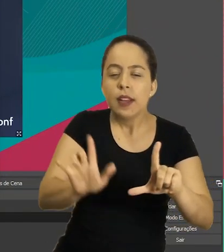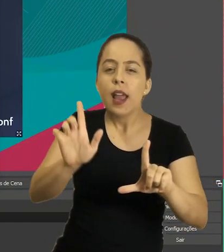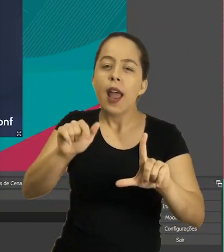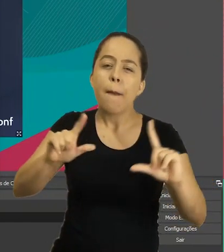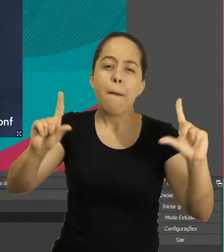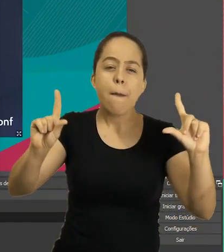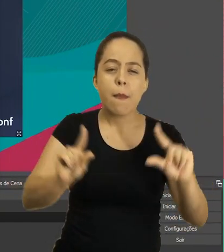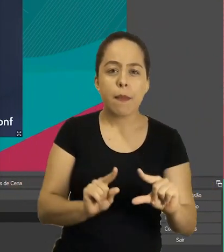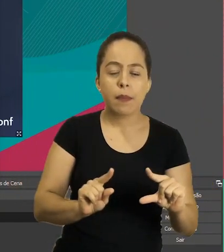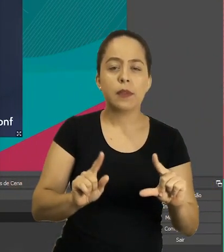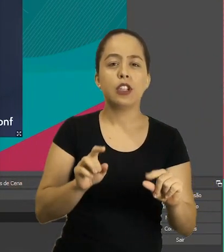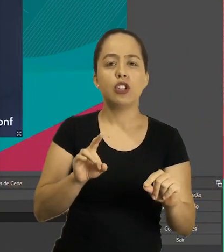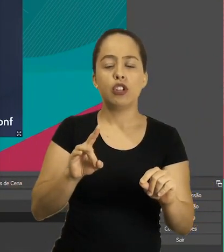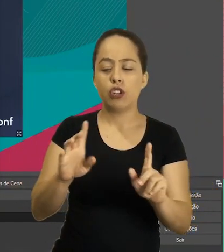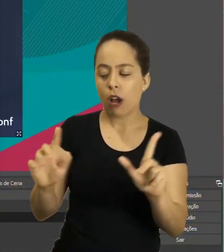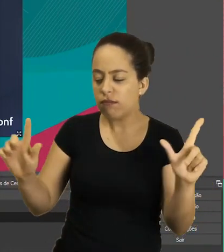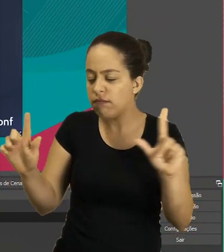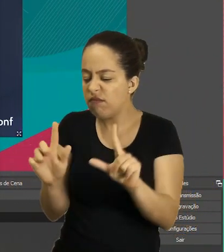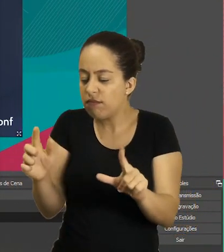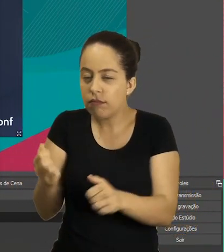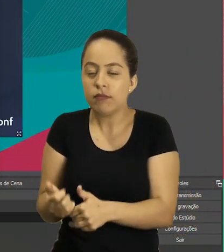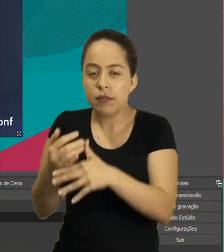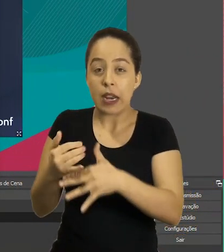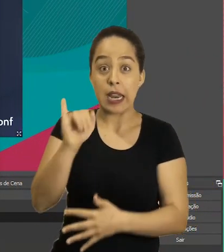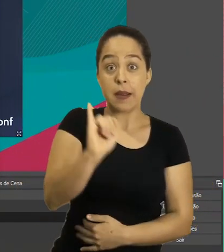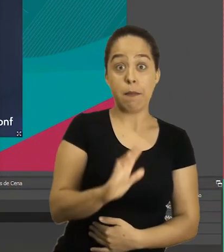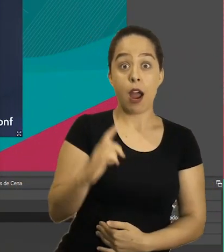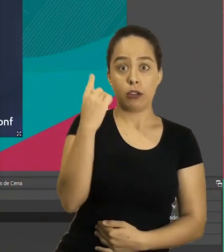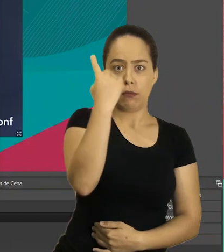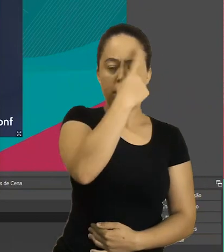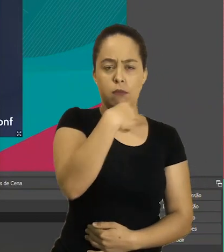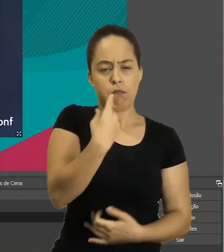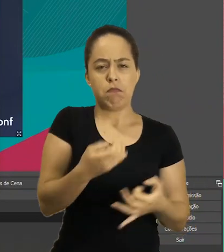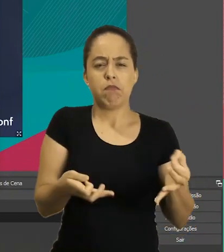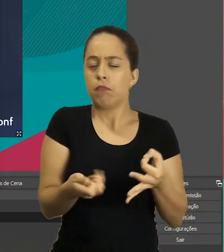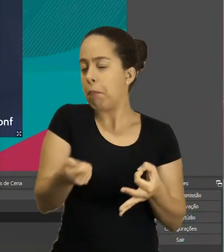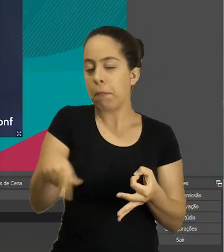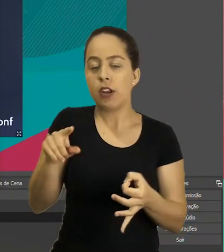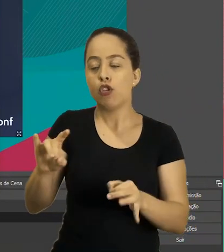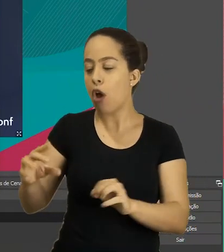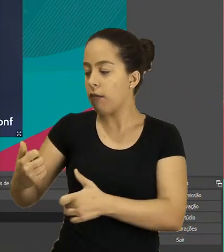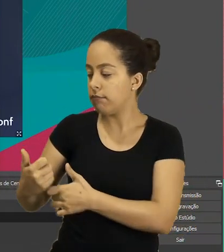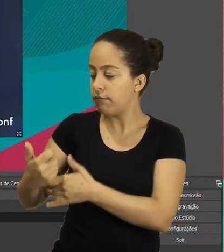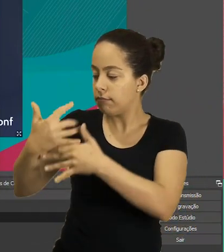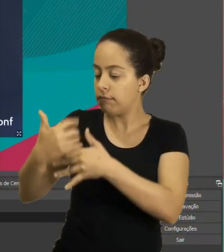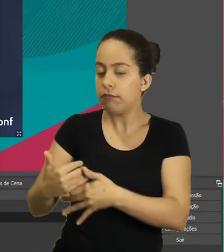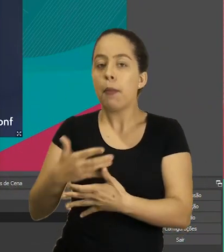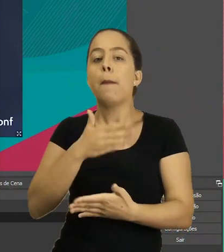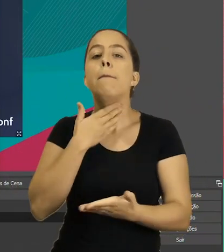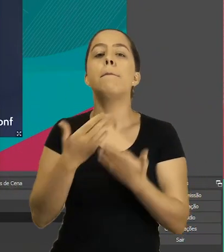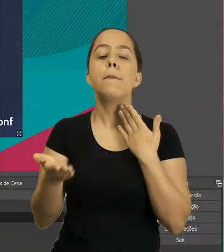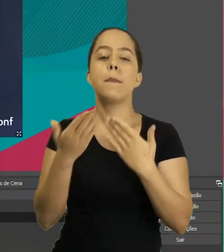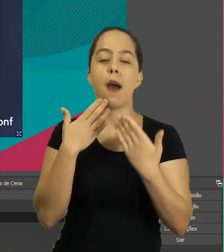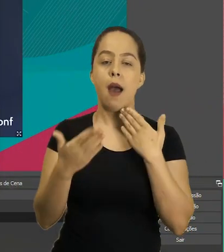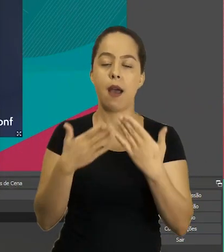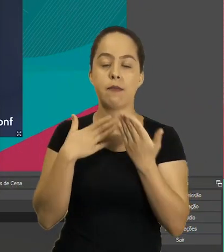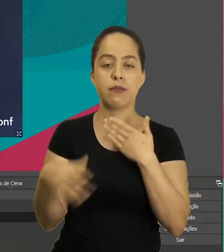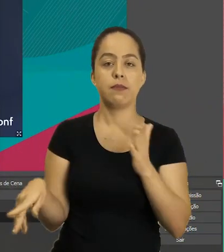menor de resolução porque ele vai ser recortado e vai ficar apenas o chat o chat